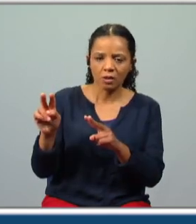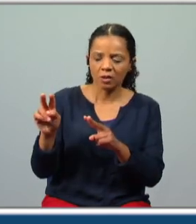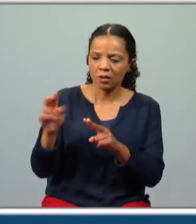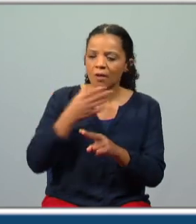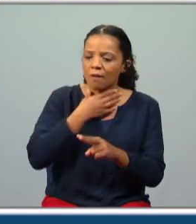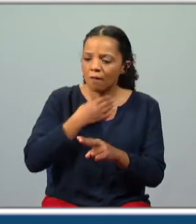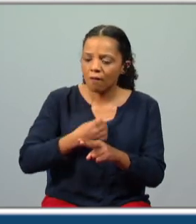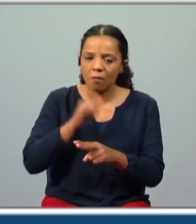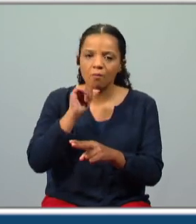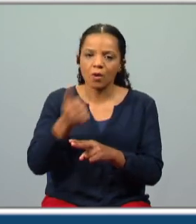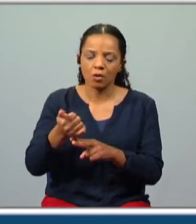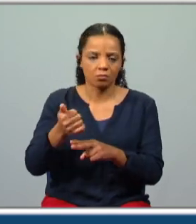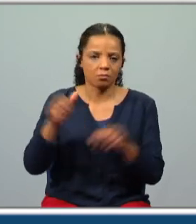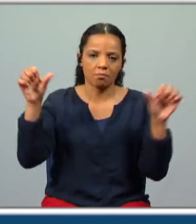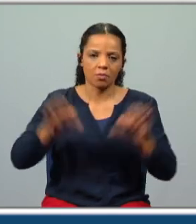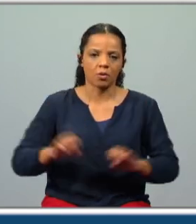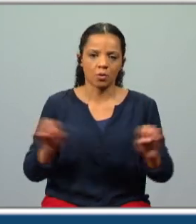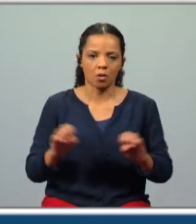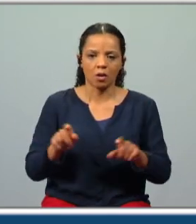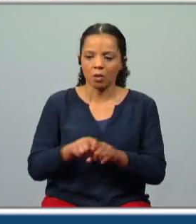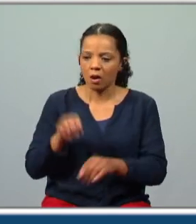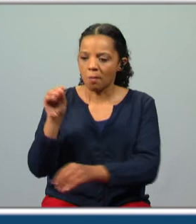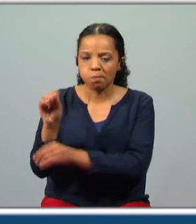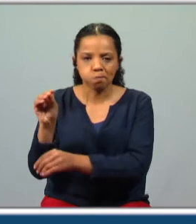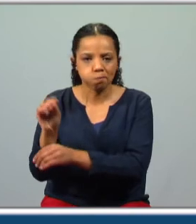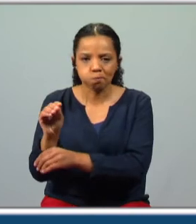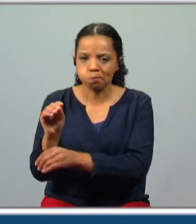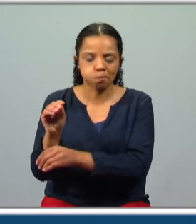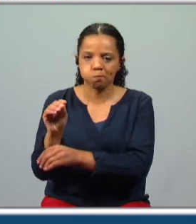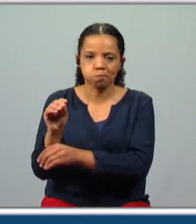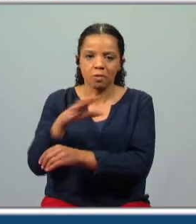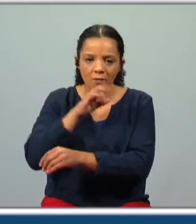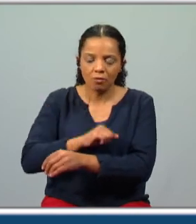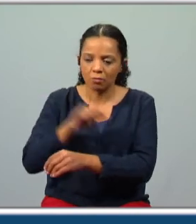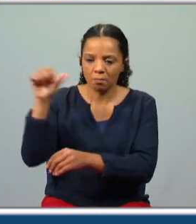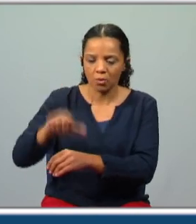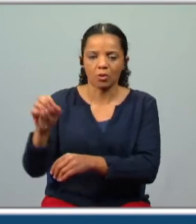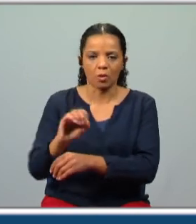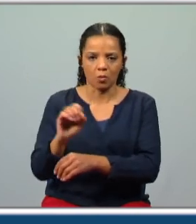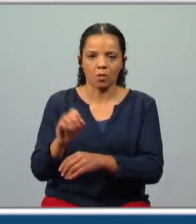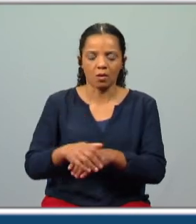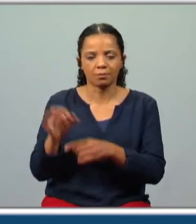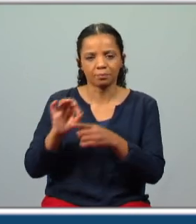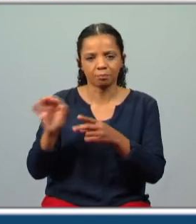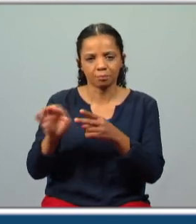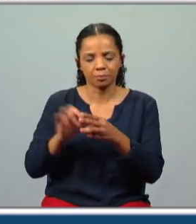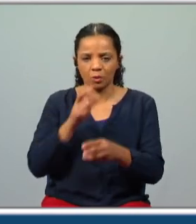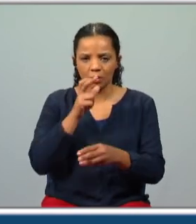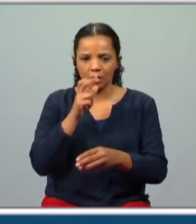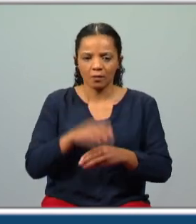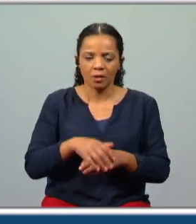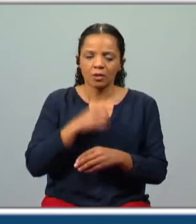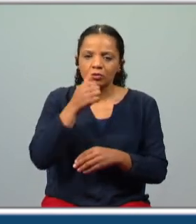imaginar nada pior do que não conseguir garantir a sobrevivência dos próprios filhos portanto é a descrição dramática do